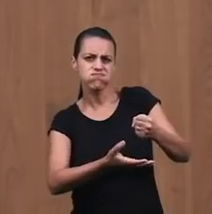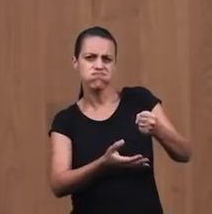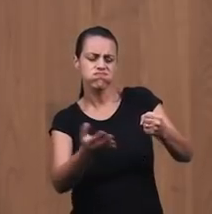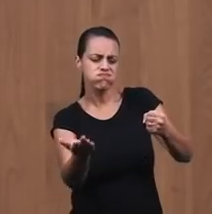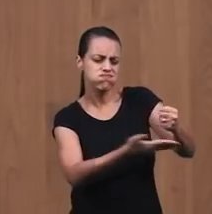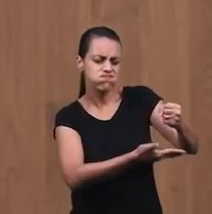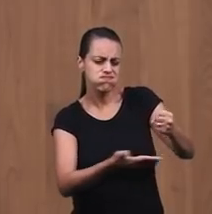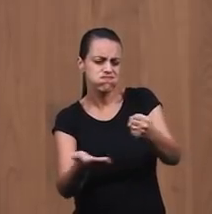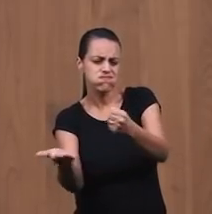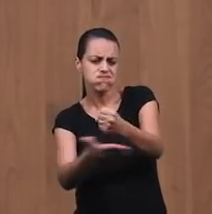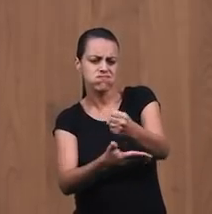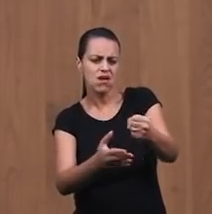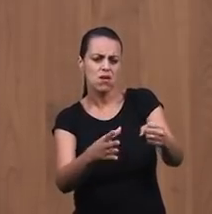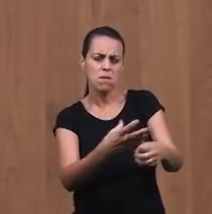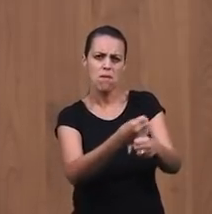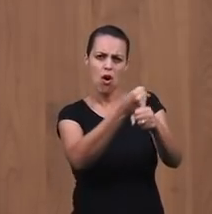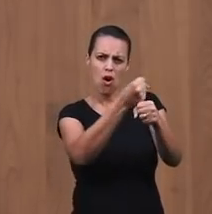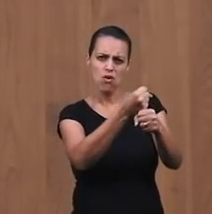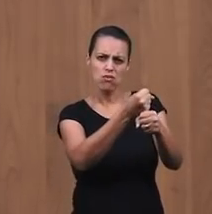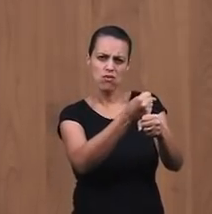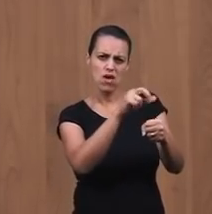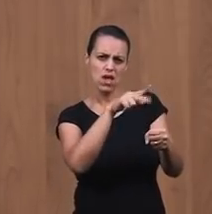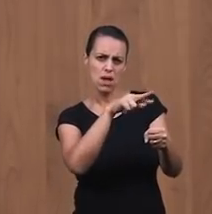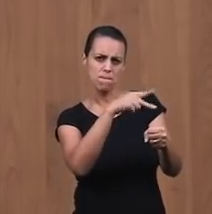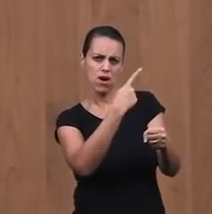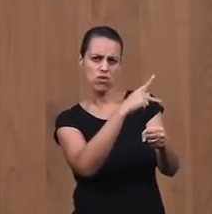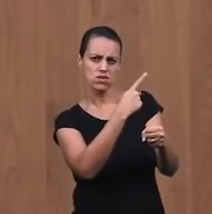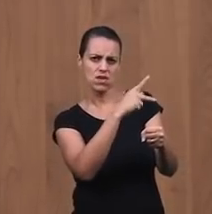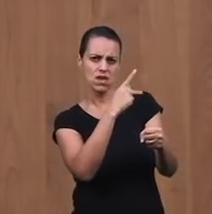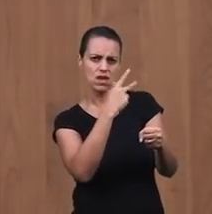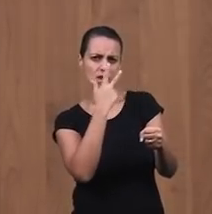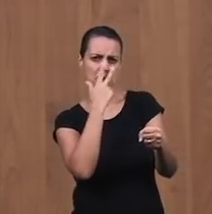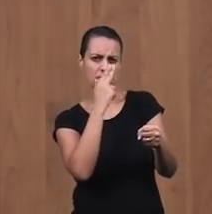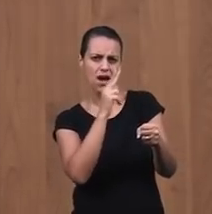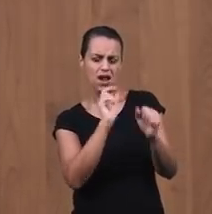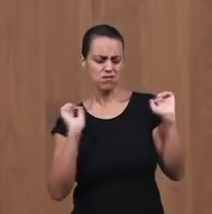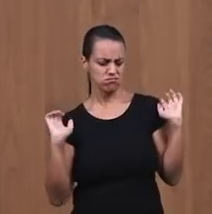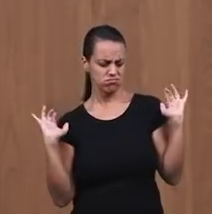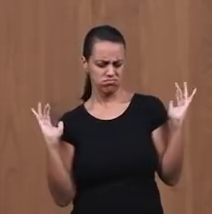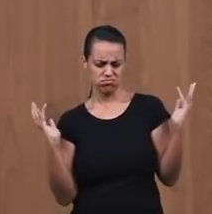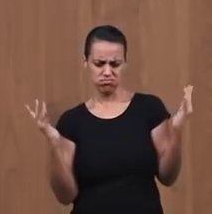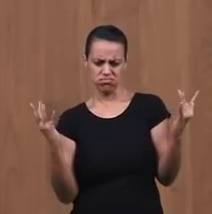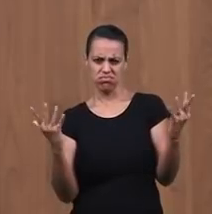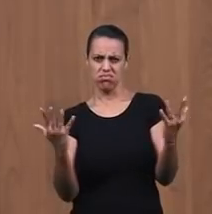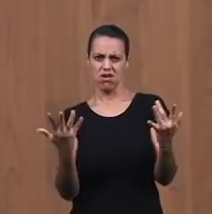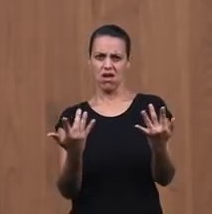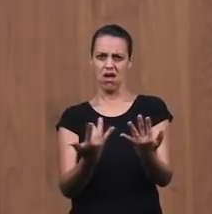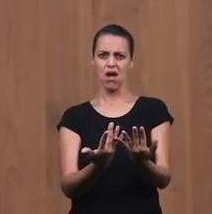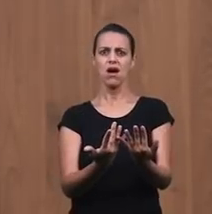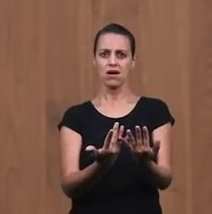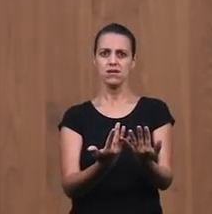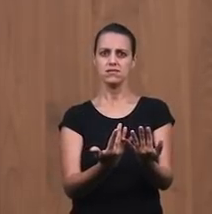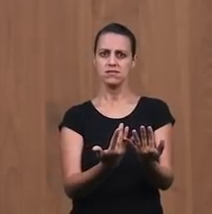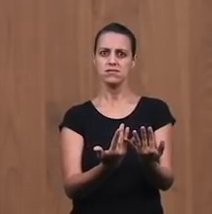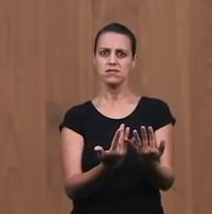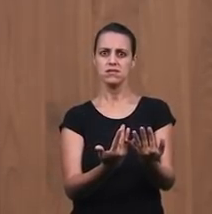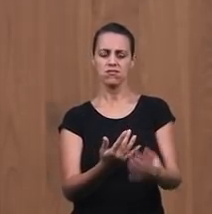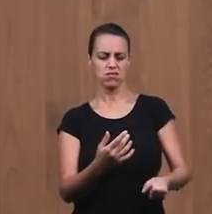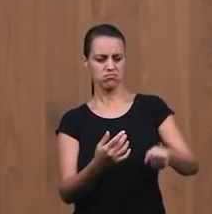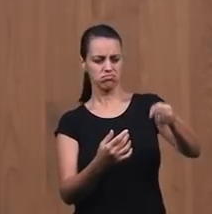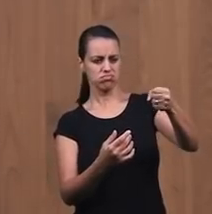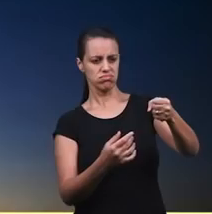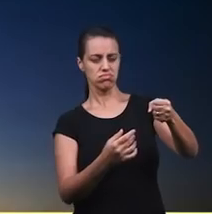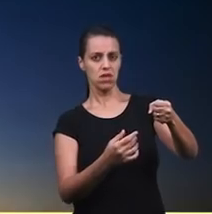que os molhos de seus irmãos O rodeavam O molho dele ficava em pé E os molhos de seus irmãos Se